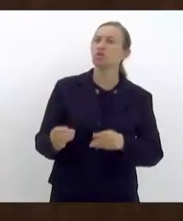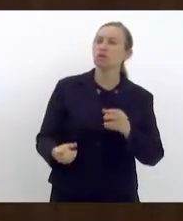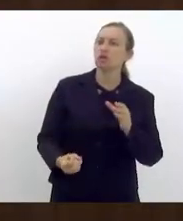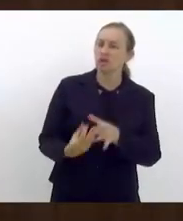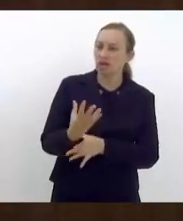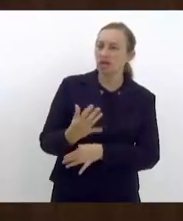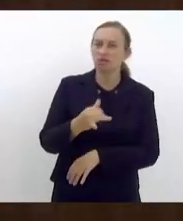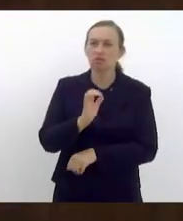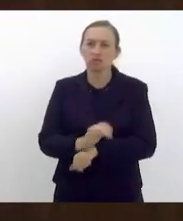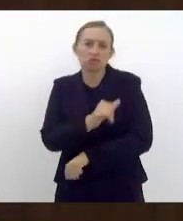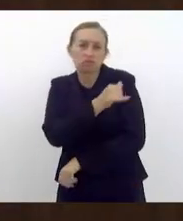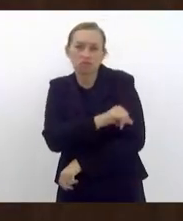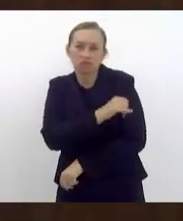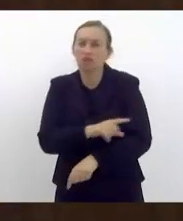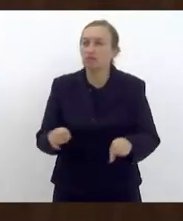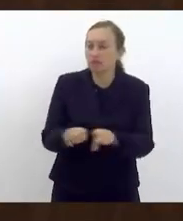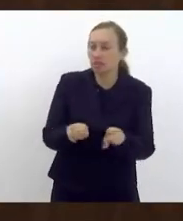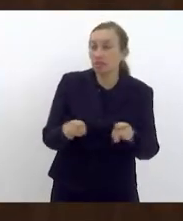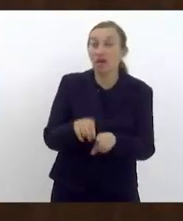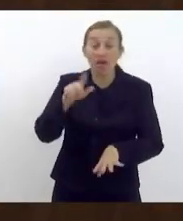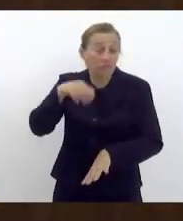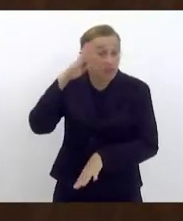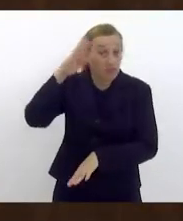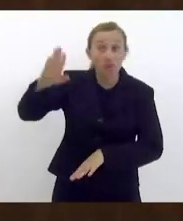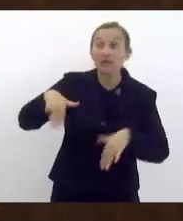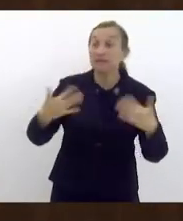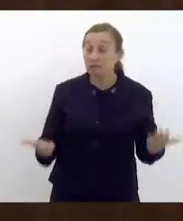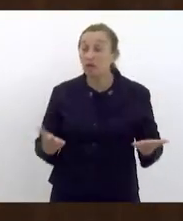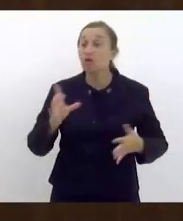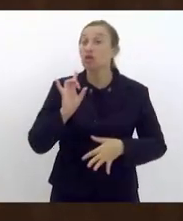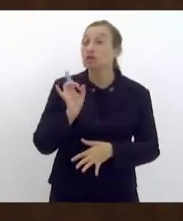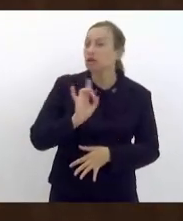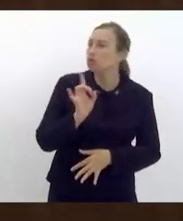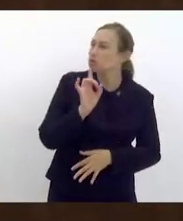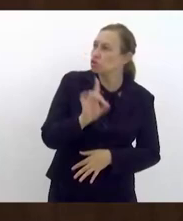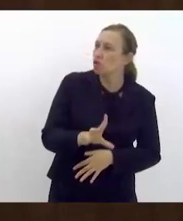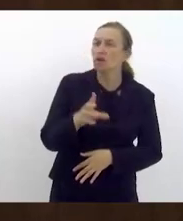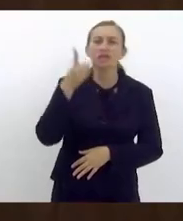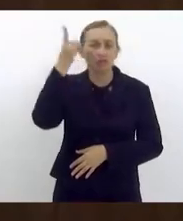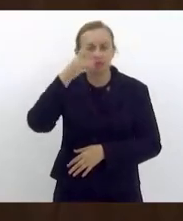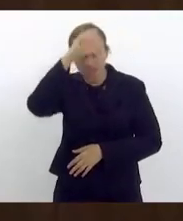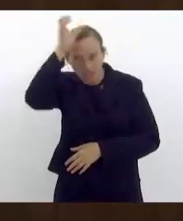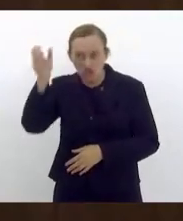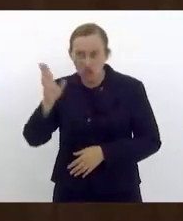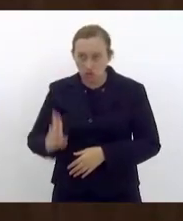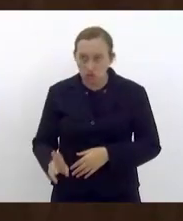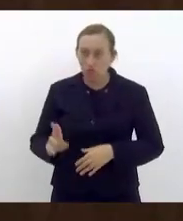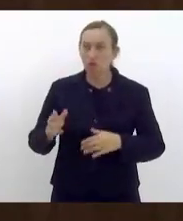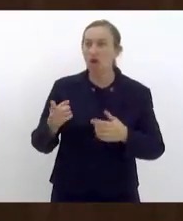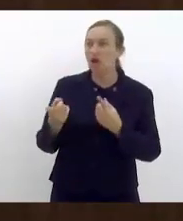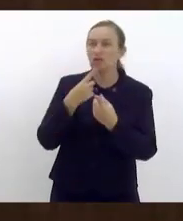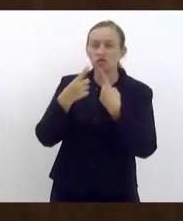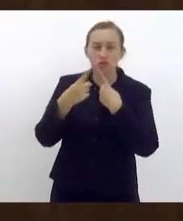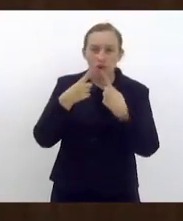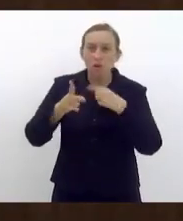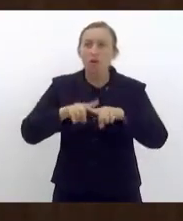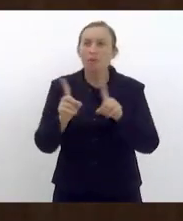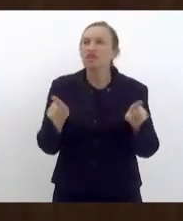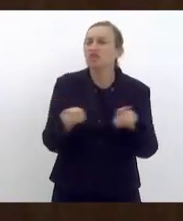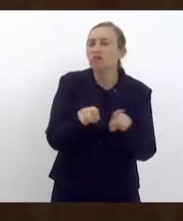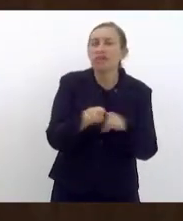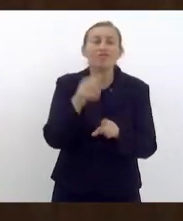também essa cidade, é fundamental. Então, não só, deputada Tia Ju, abertura de diálogo, mas também